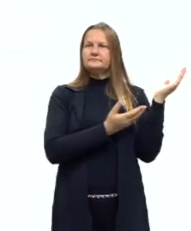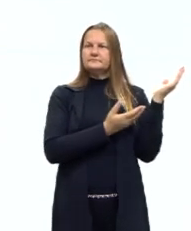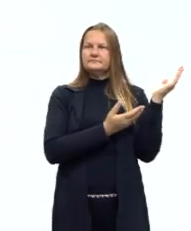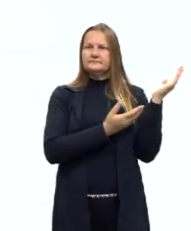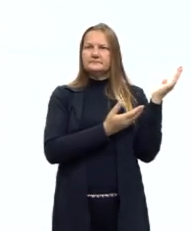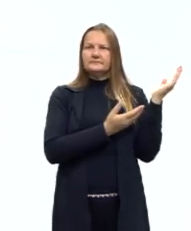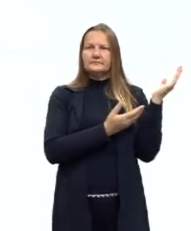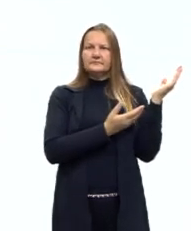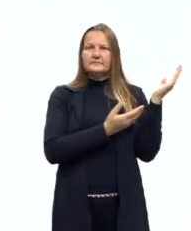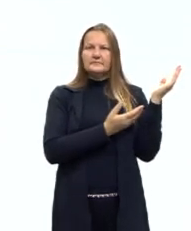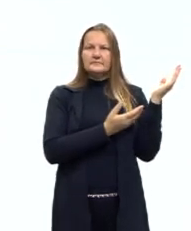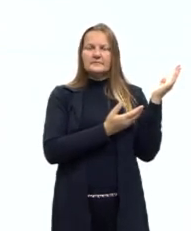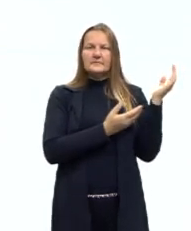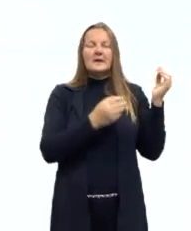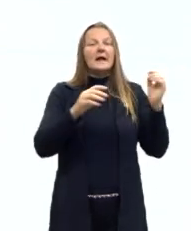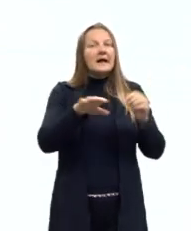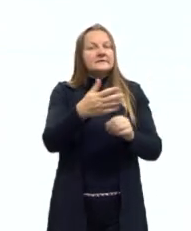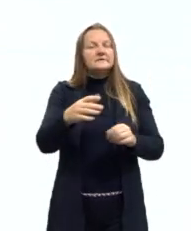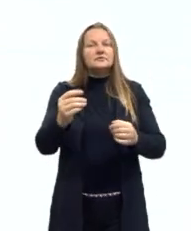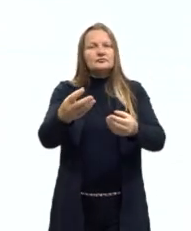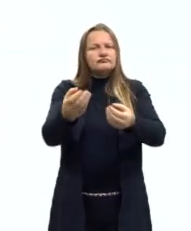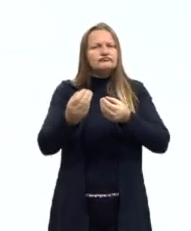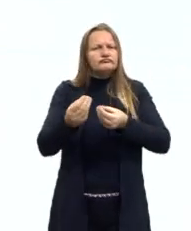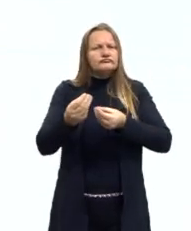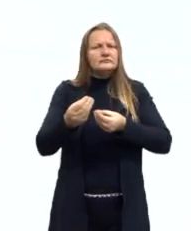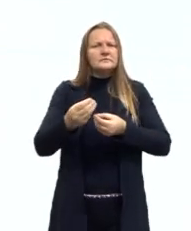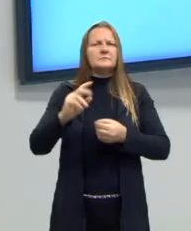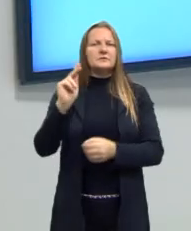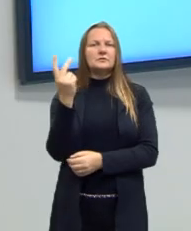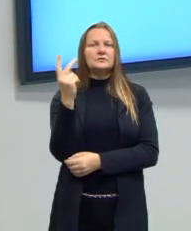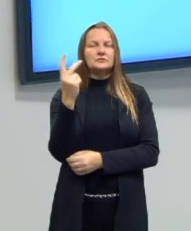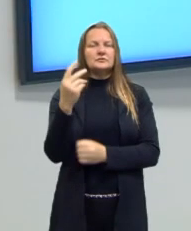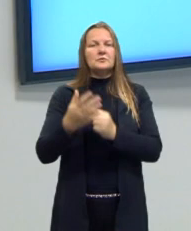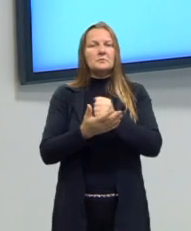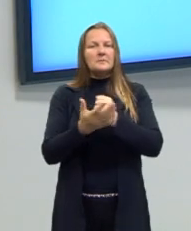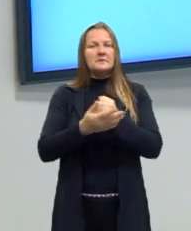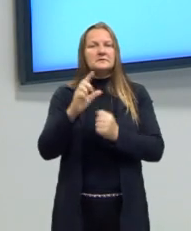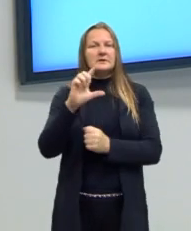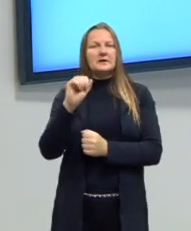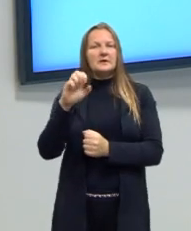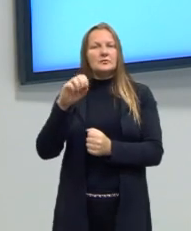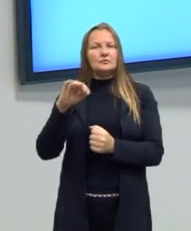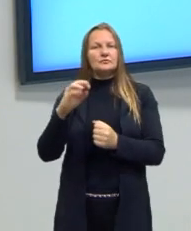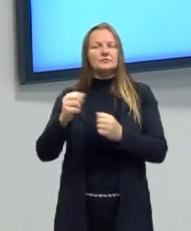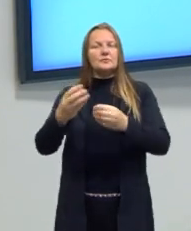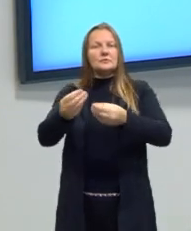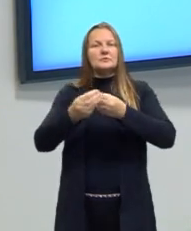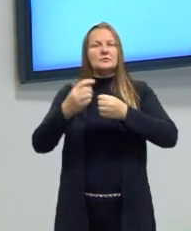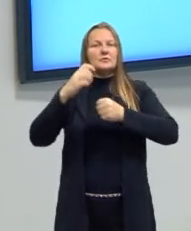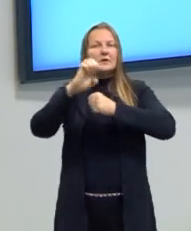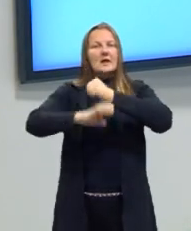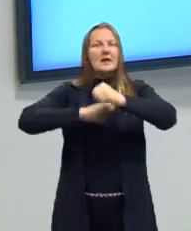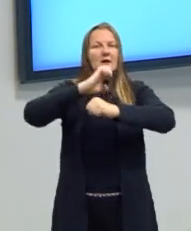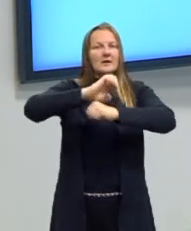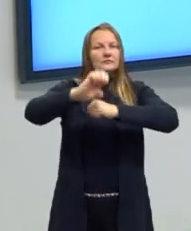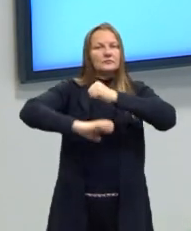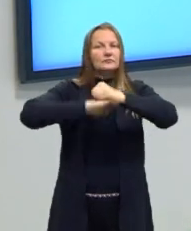recebem hidrogênio, ou como de lius, base de lius, quando doam pares de elétrons.